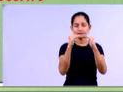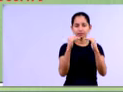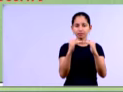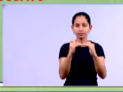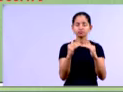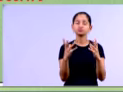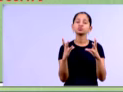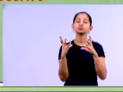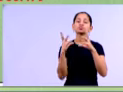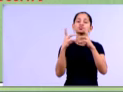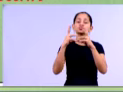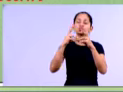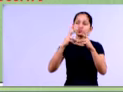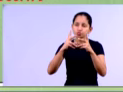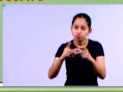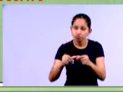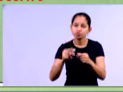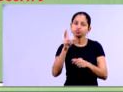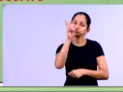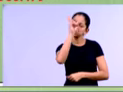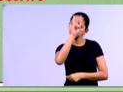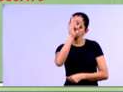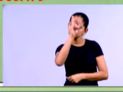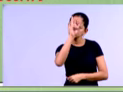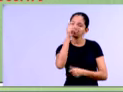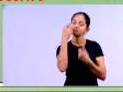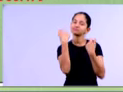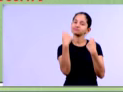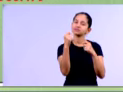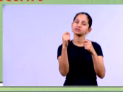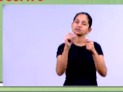um total de fator de 2,3324, ok?